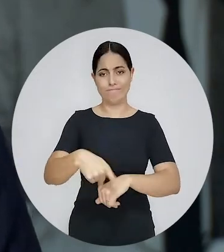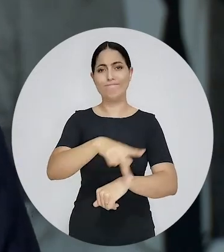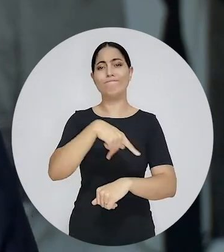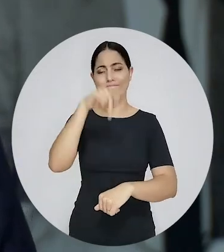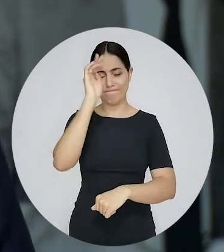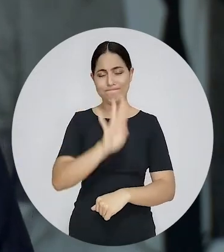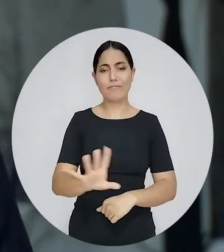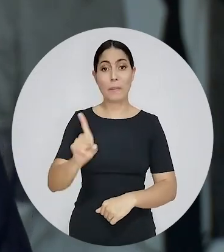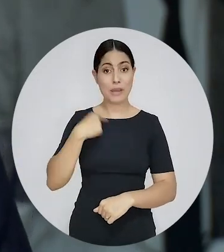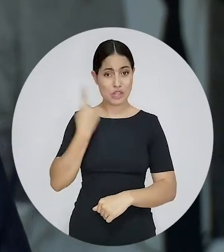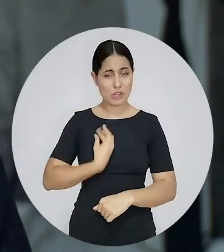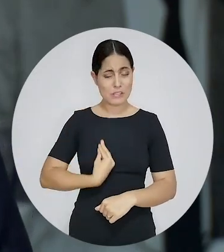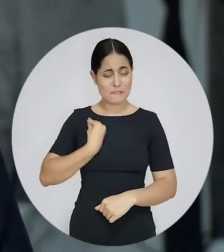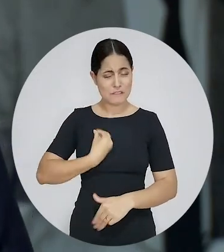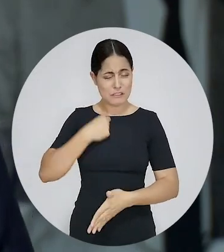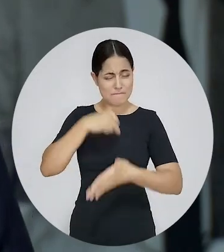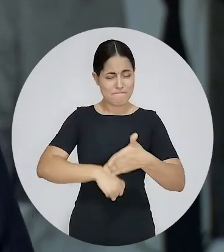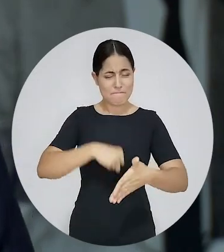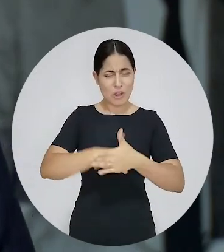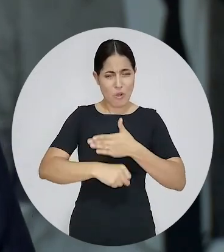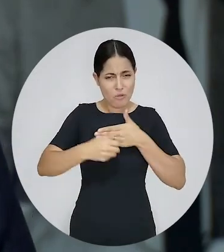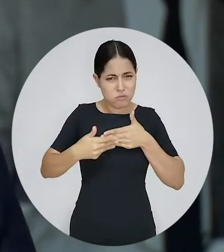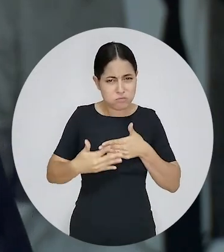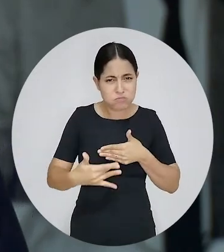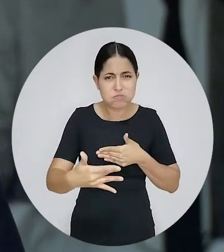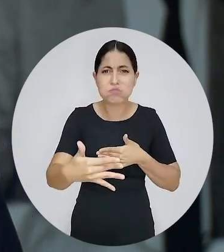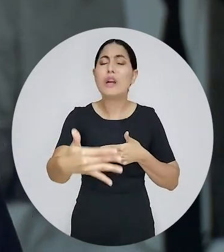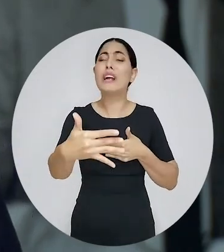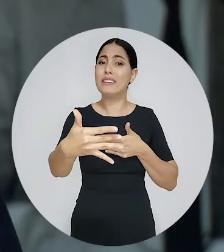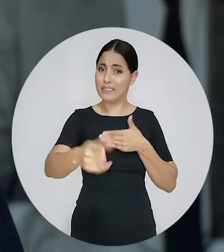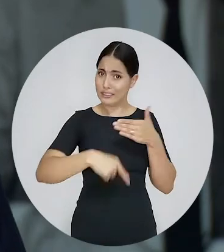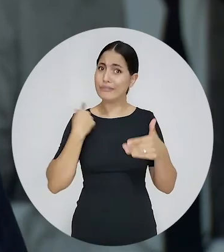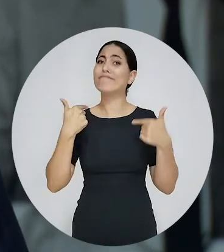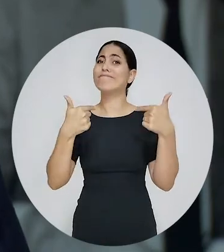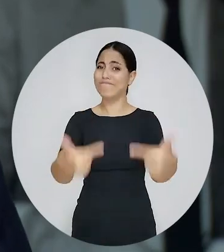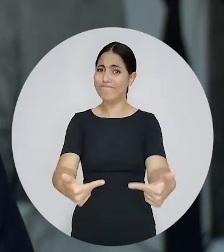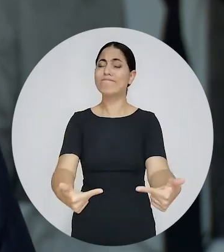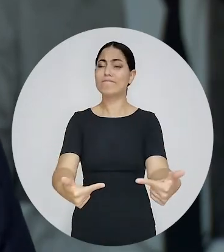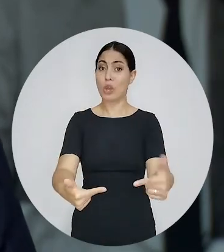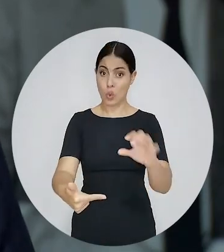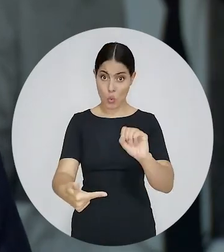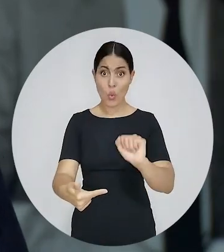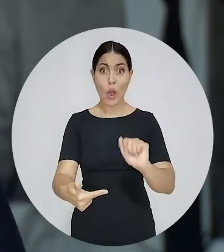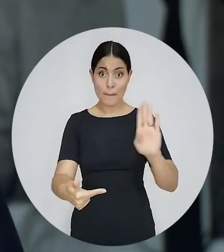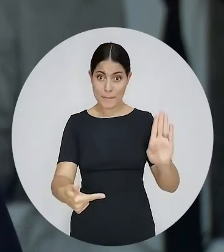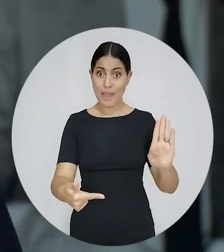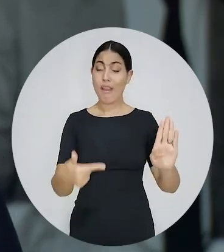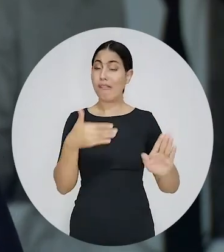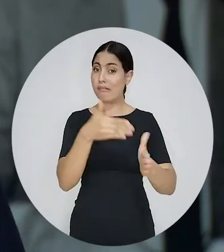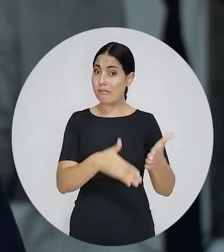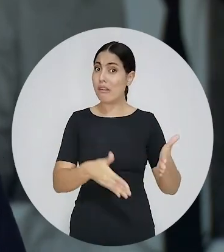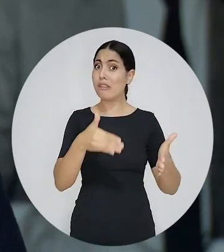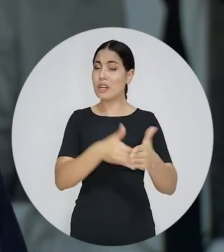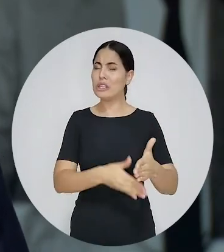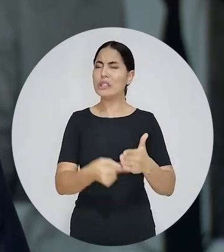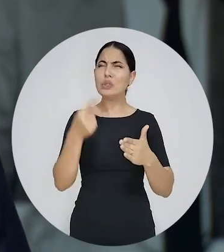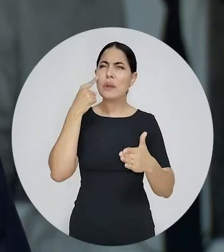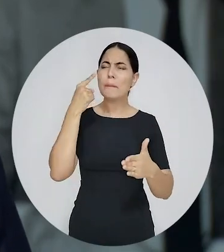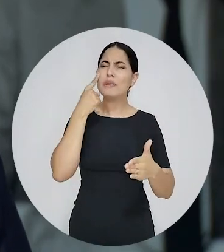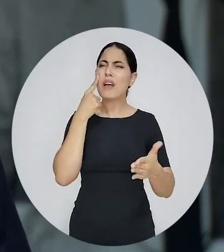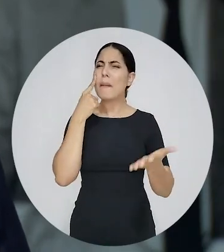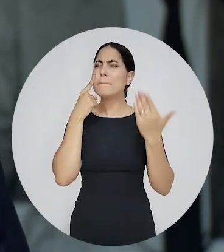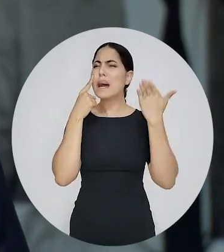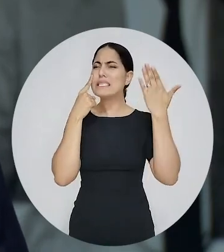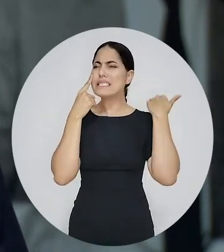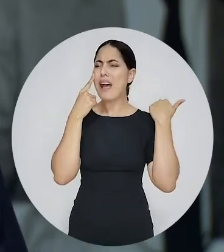Sobreviver tem sido a nossa grande tarefa. A Ordem dos Advogados tem enfrentado dificuldades que nós achávamos que tinham